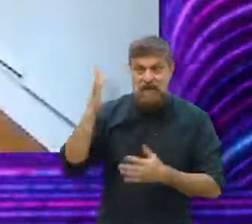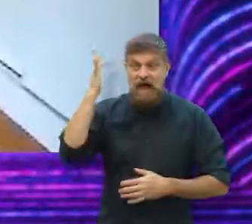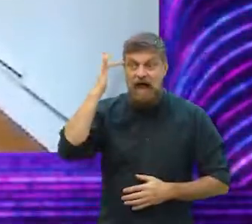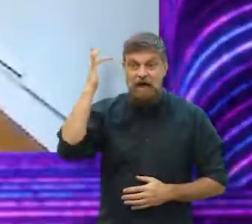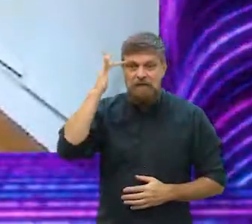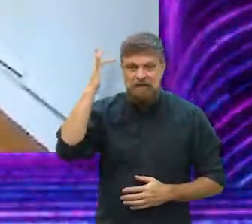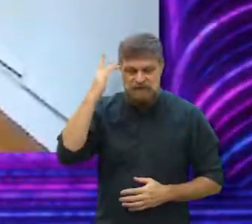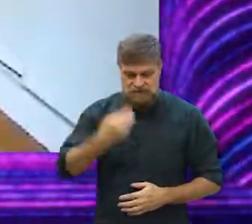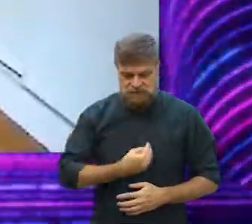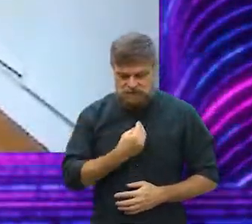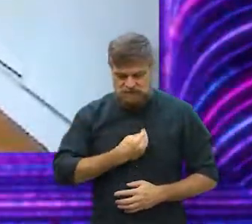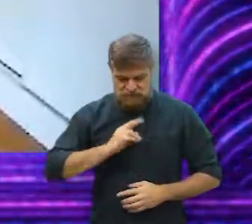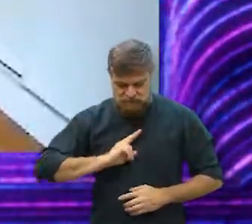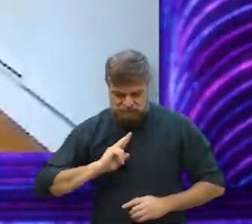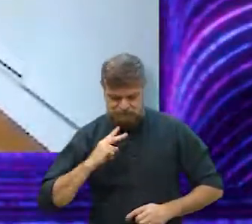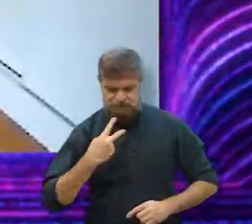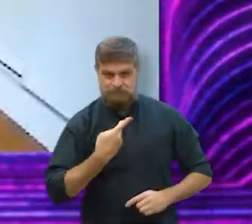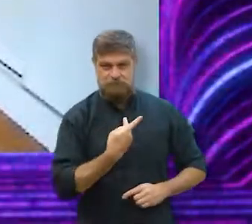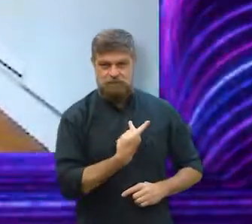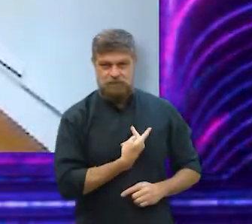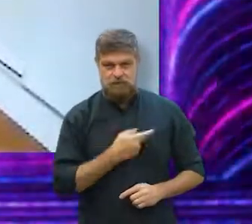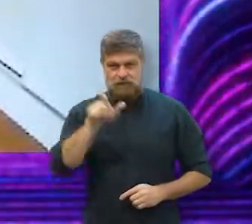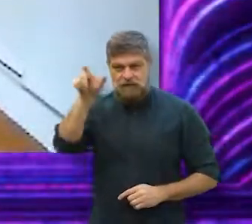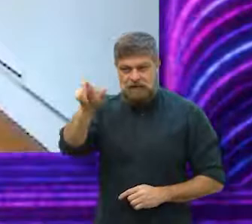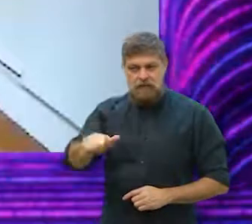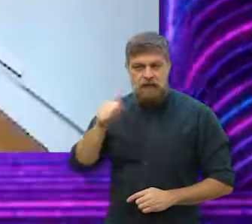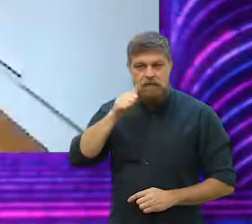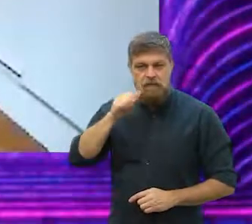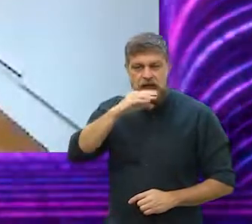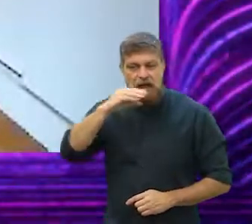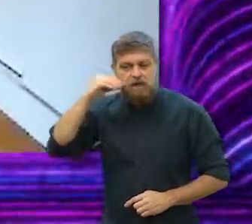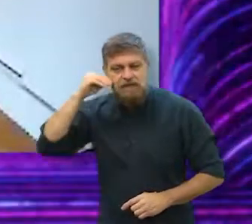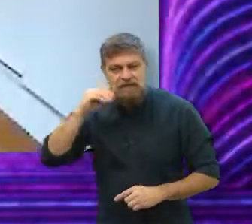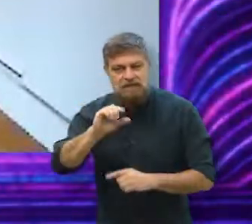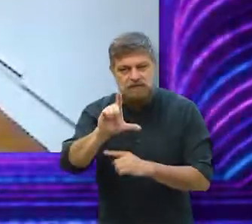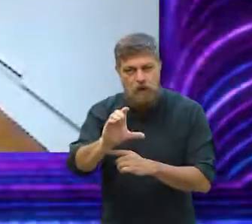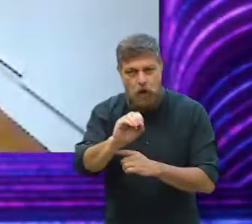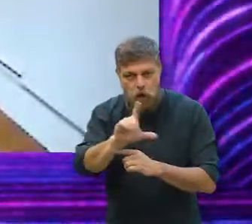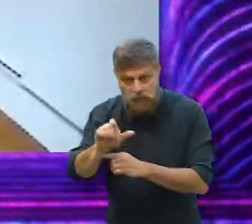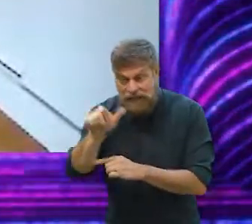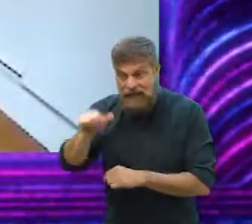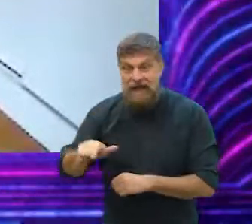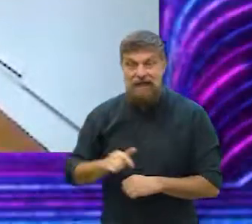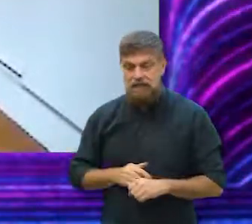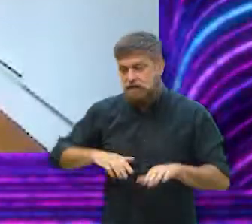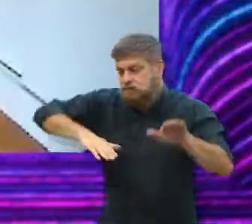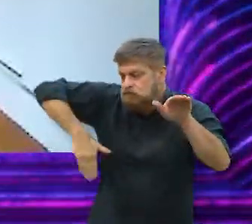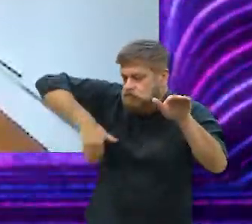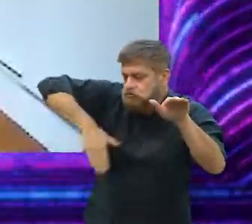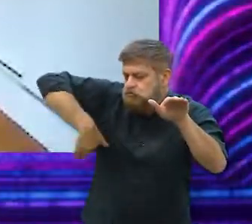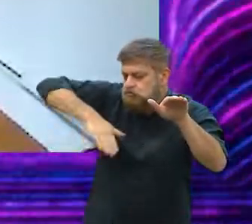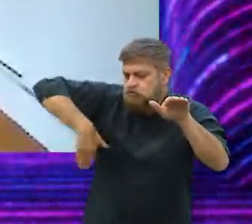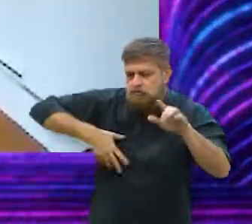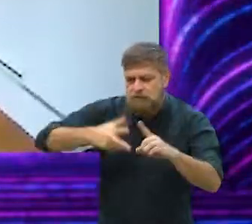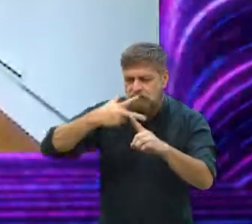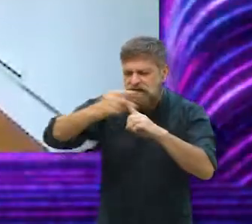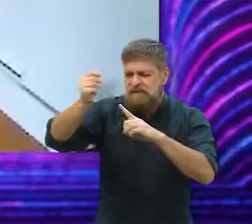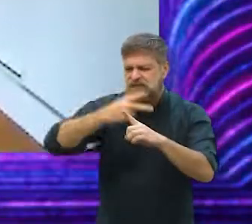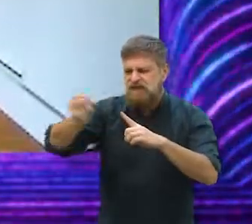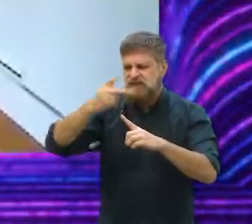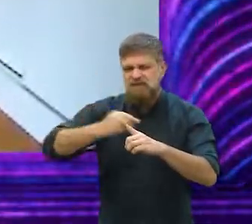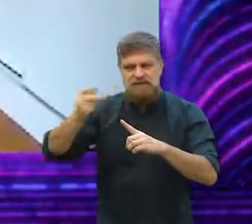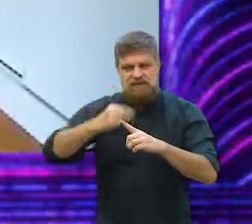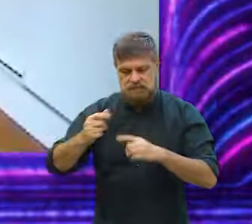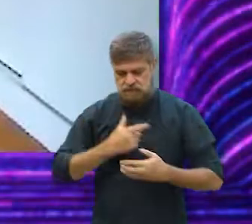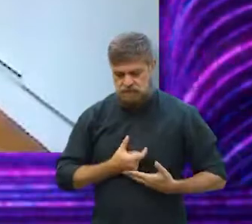amadurecimento e transformação. É uma menina que se chama Lola, uma nadadora, prodígio, que ganha um monte de